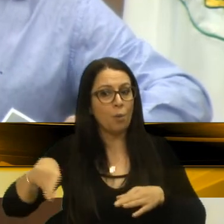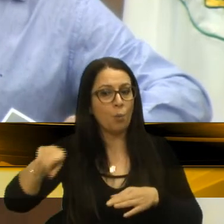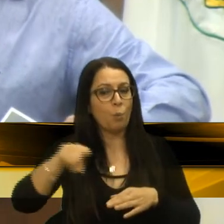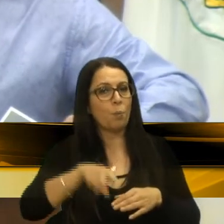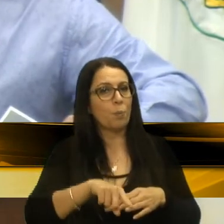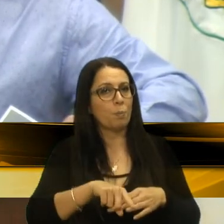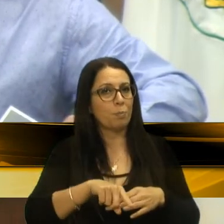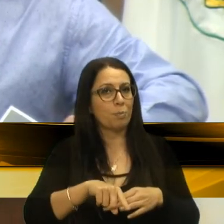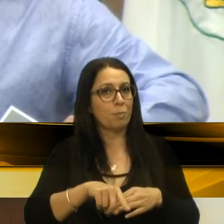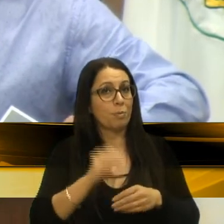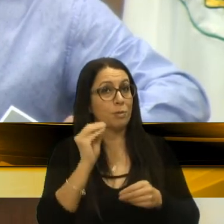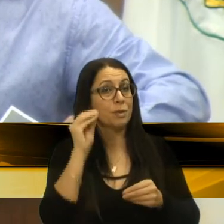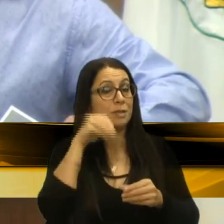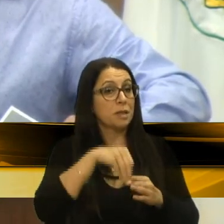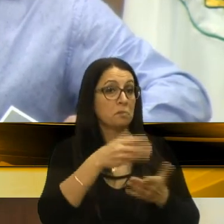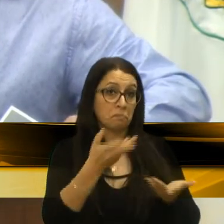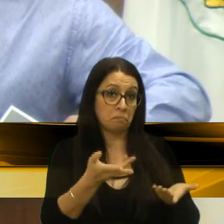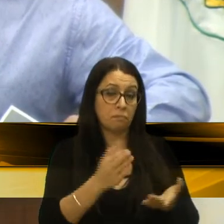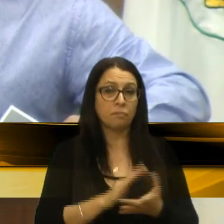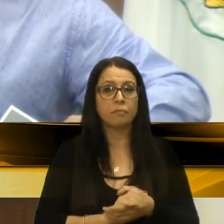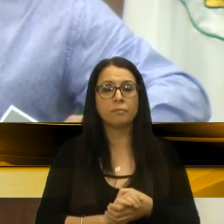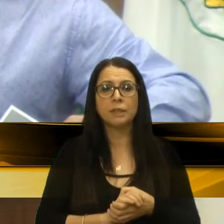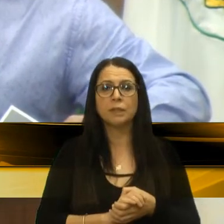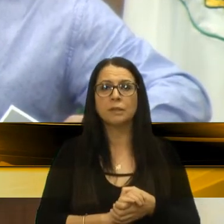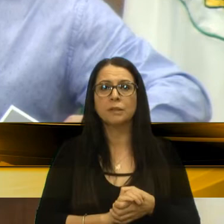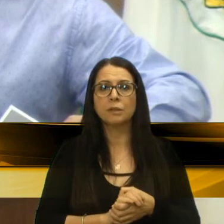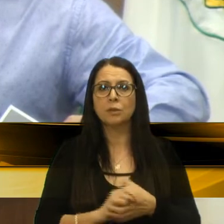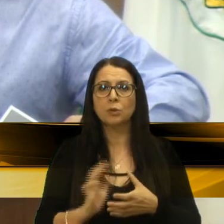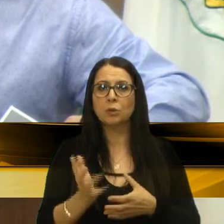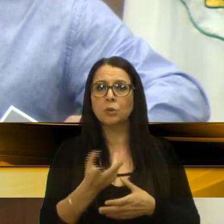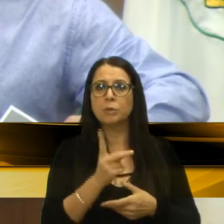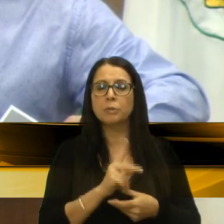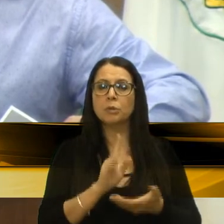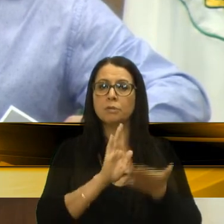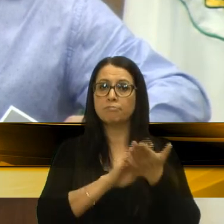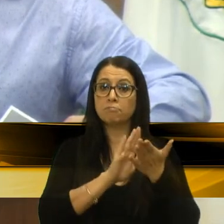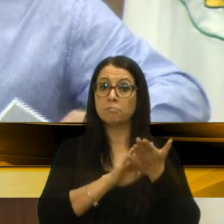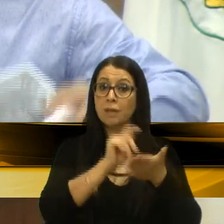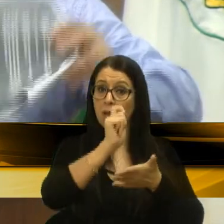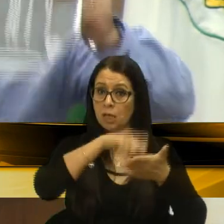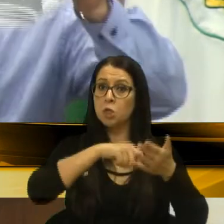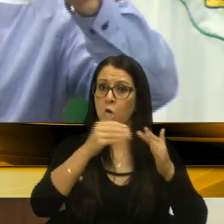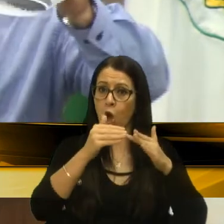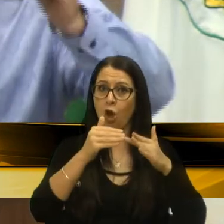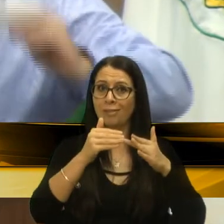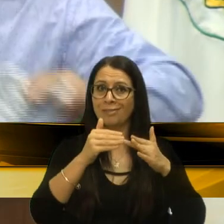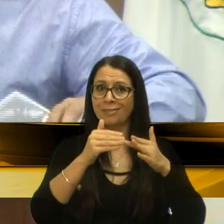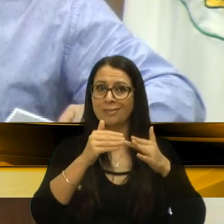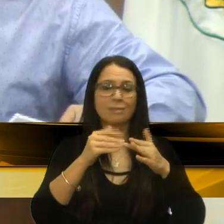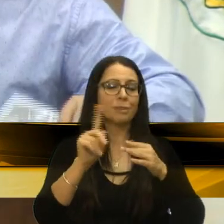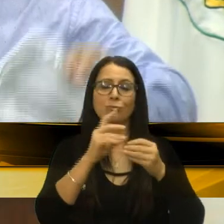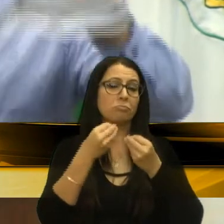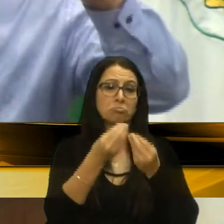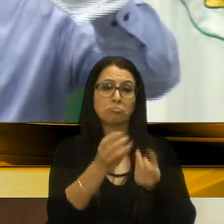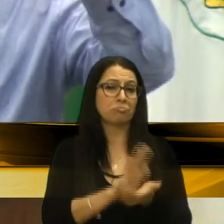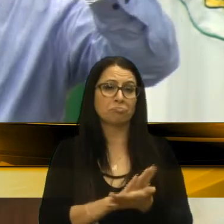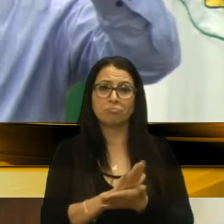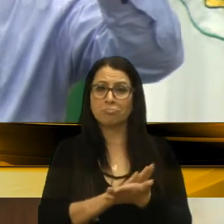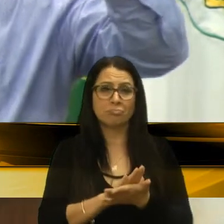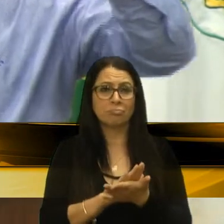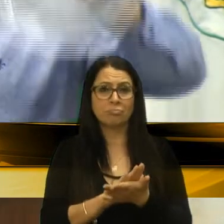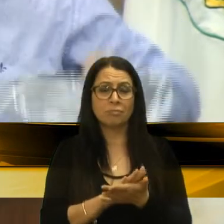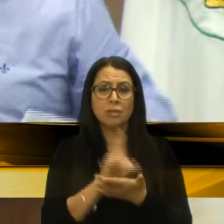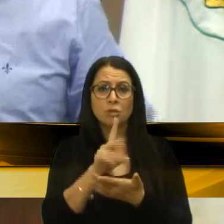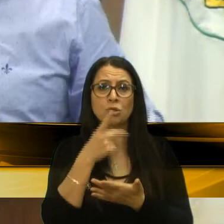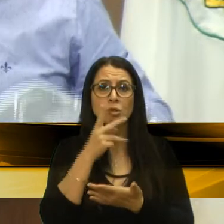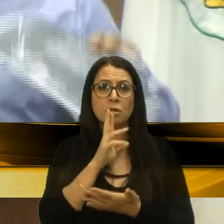pudessem ser inseridos ali, todo mundo aplaude assim lá embaixo. Mas não tem nada para oferecer. Simplesmente